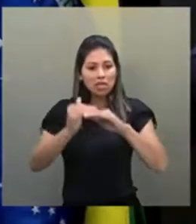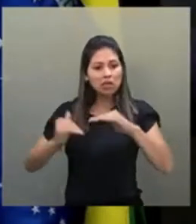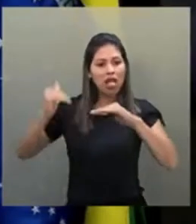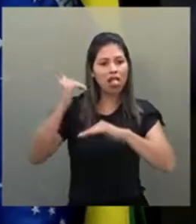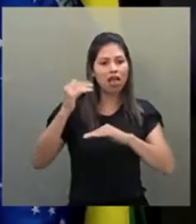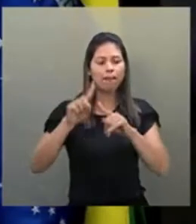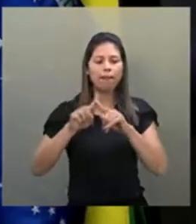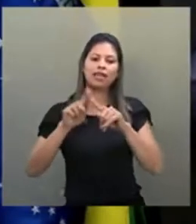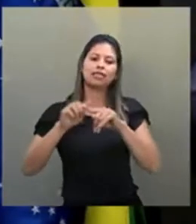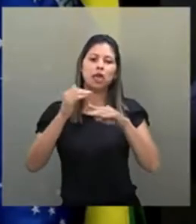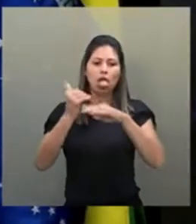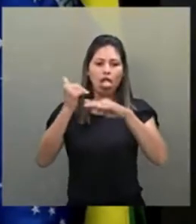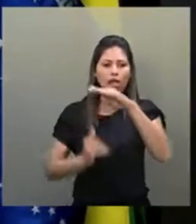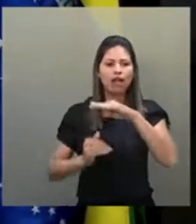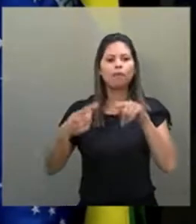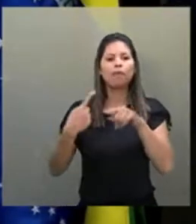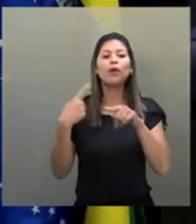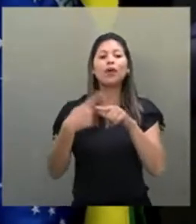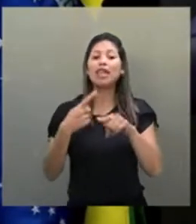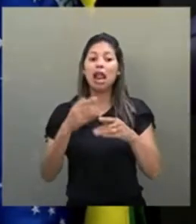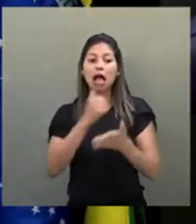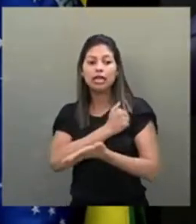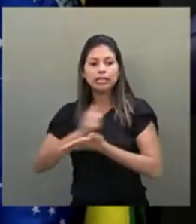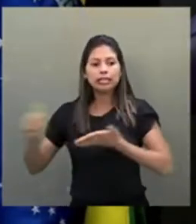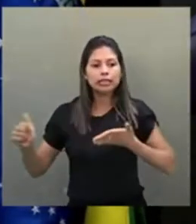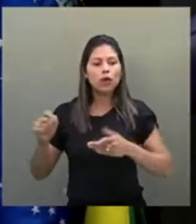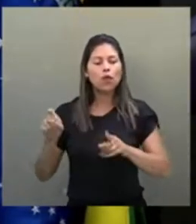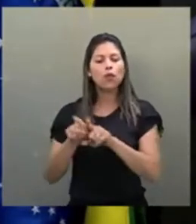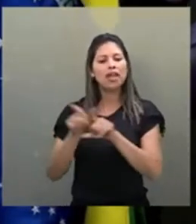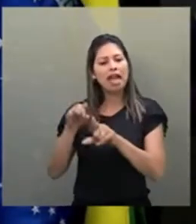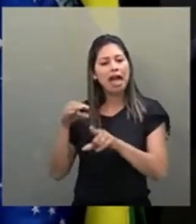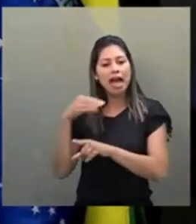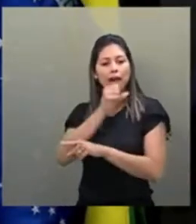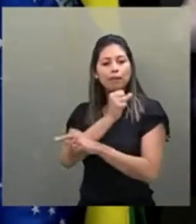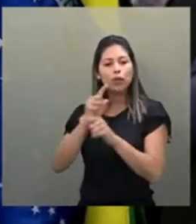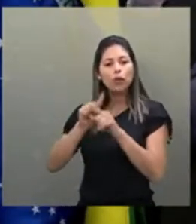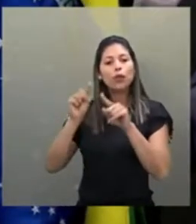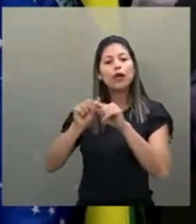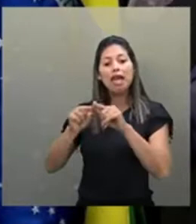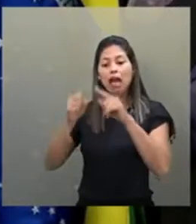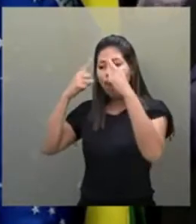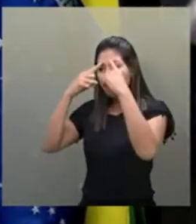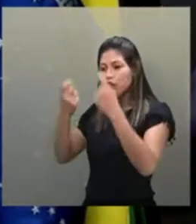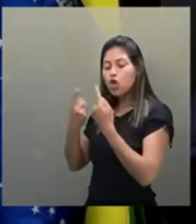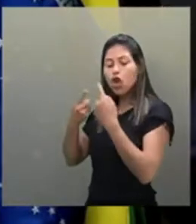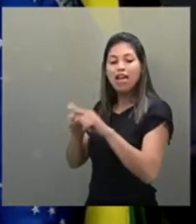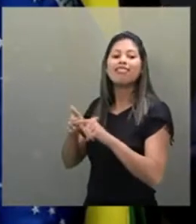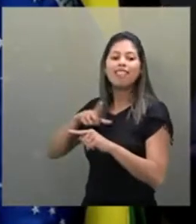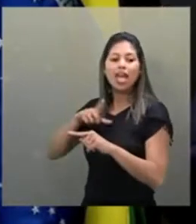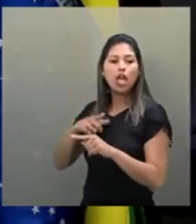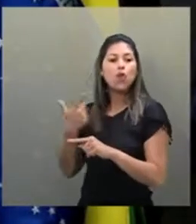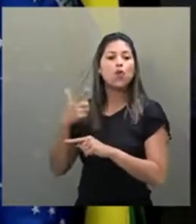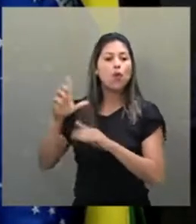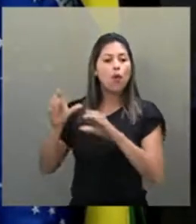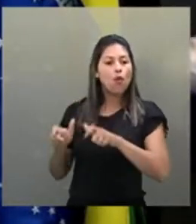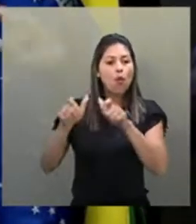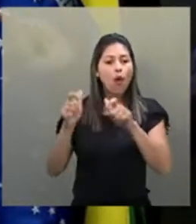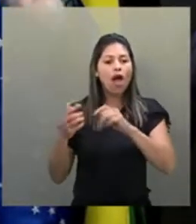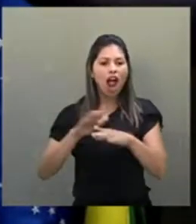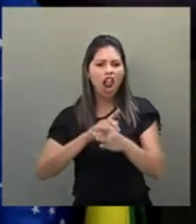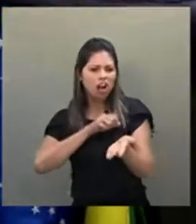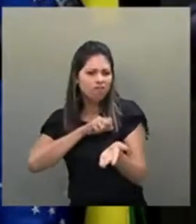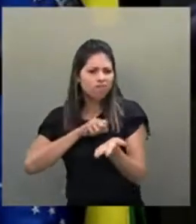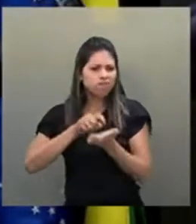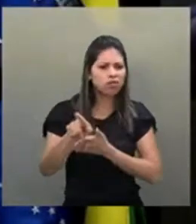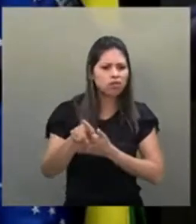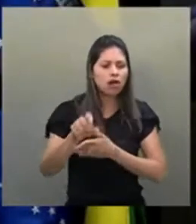sofrem menos feminicídio porque ela rompe mais rapidamente o ciclo de violência porque ela tem para onde ir. Ou ela expulsa o companheiro ou